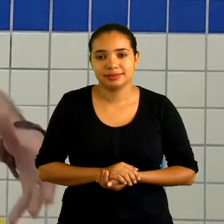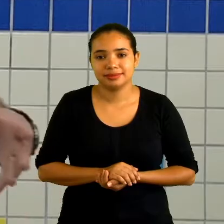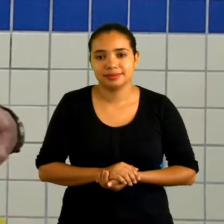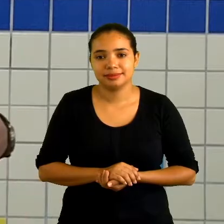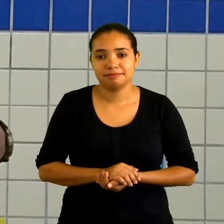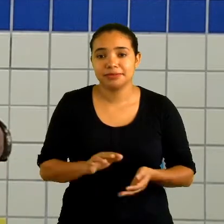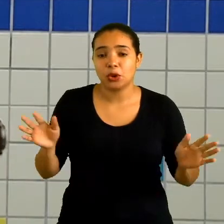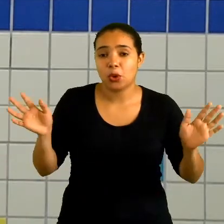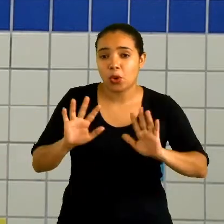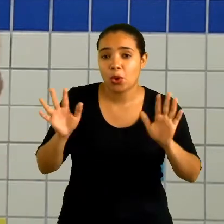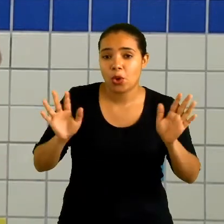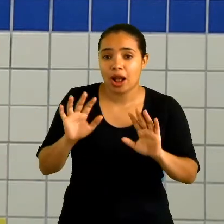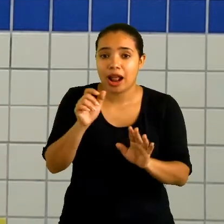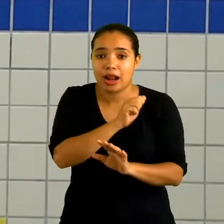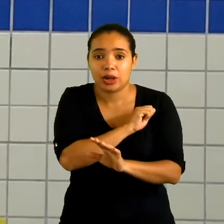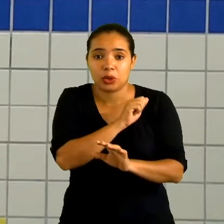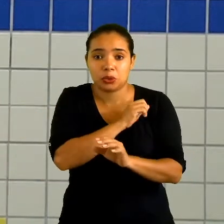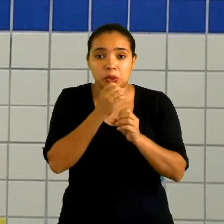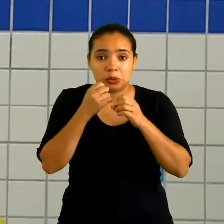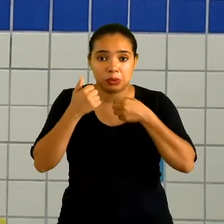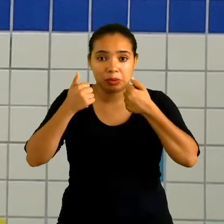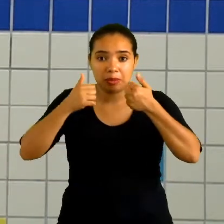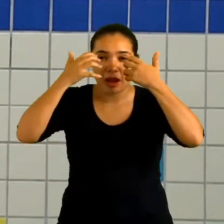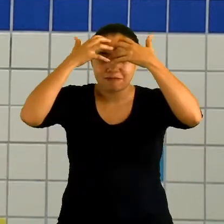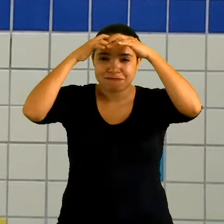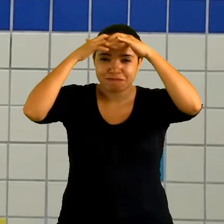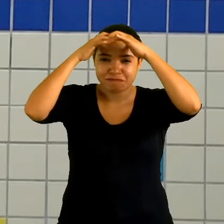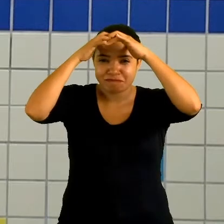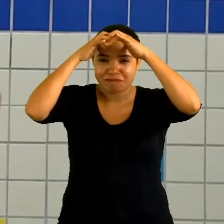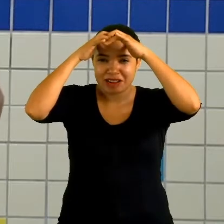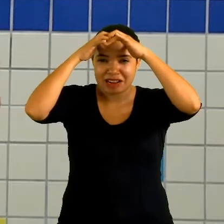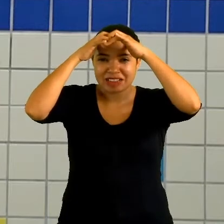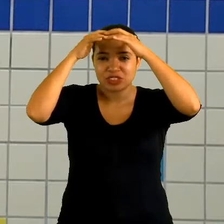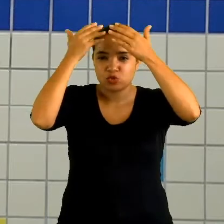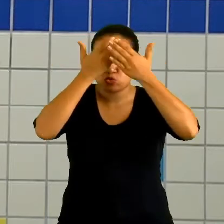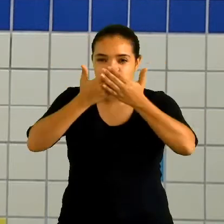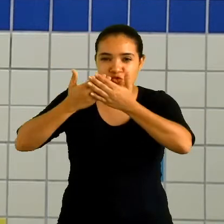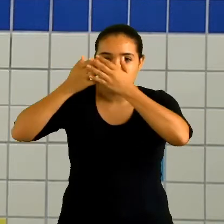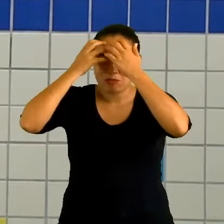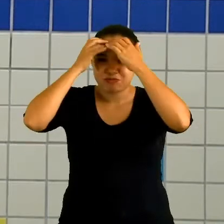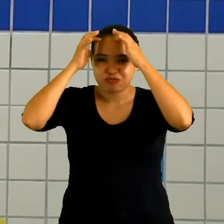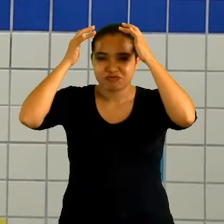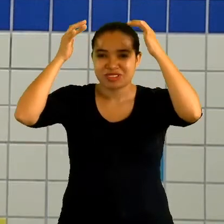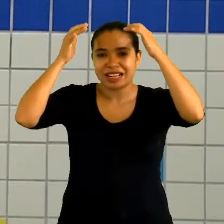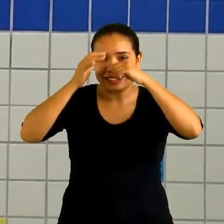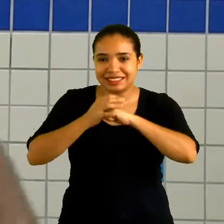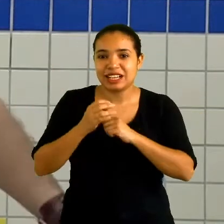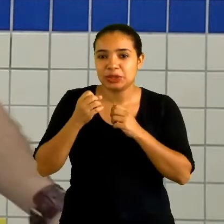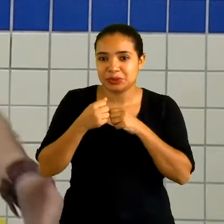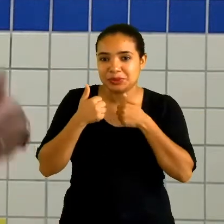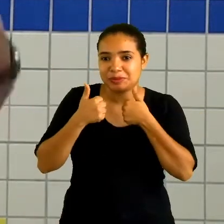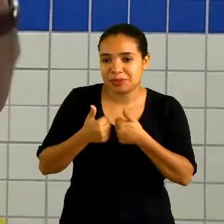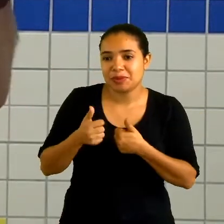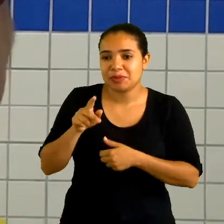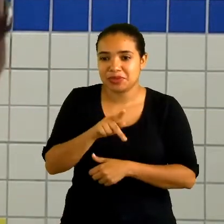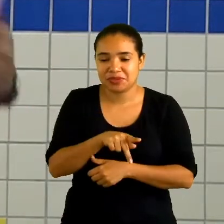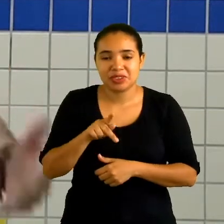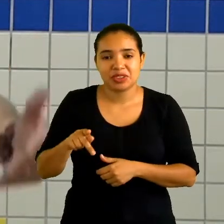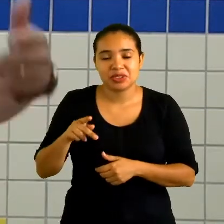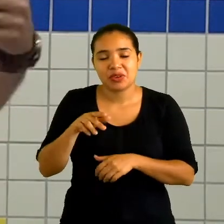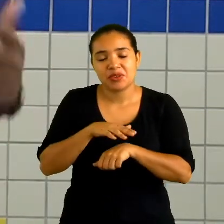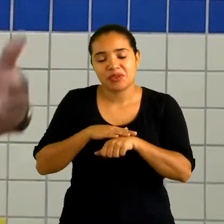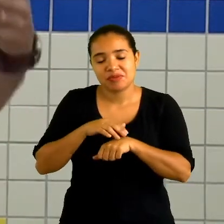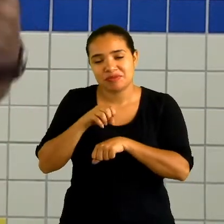Fala galerinha massa, cabecinha pensante, tranks aí, DP aqui falando com você, tudo bem? Começamos mais